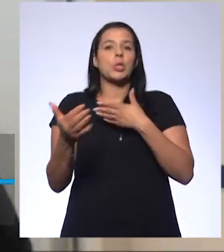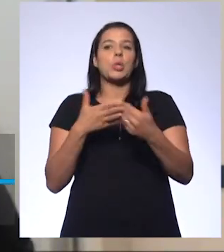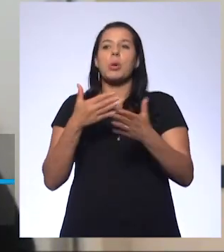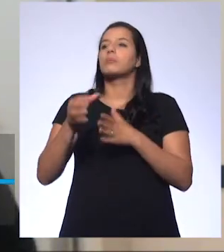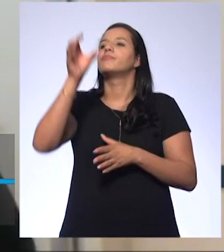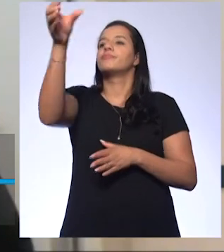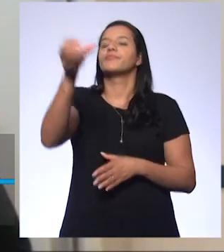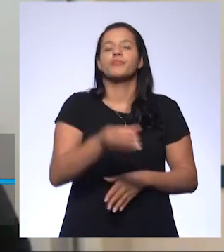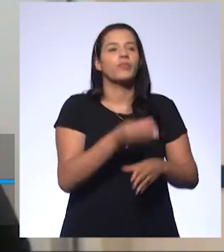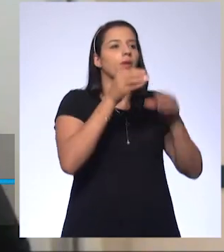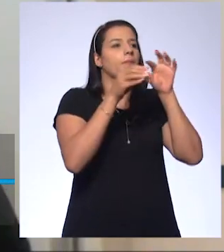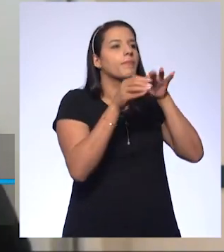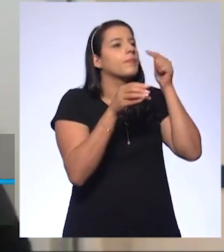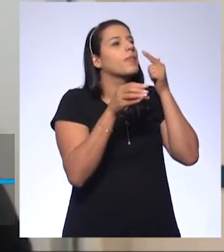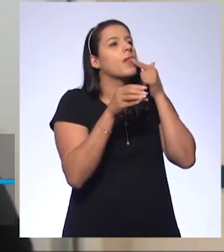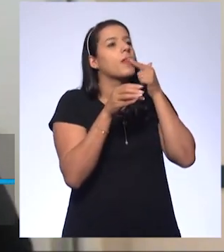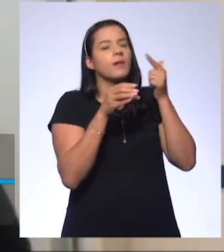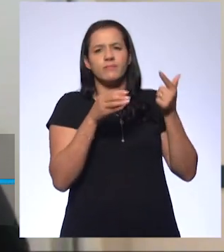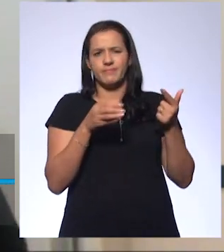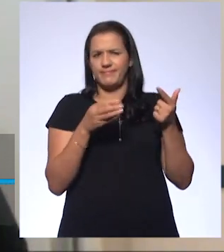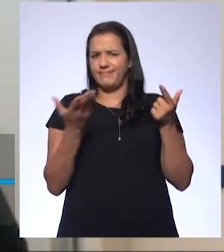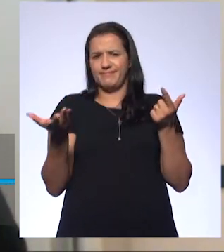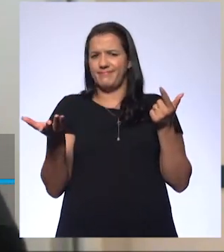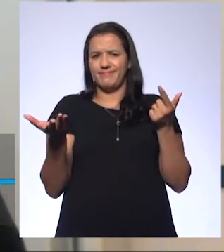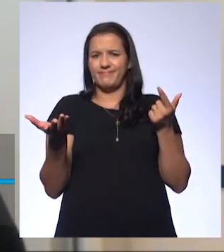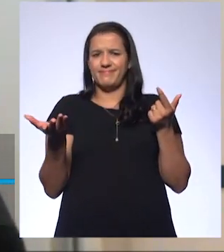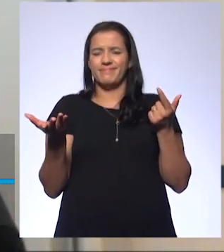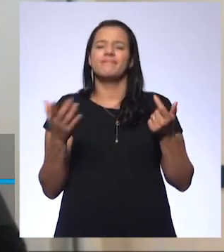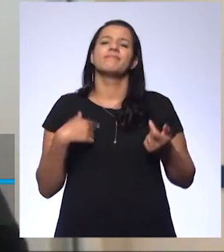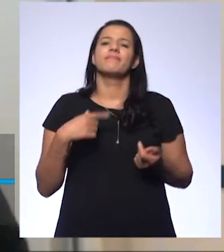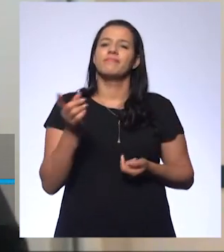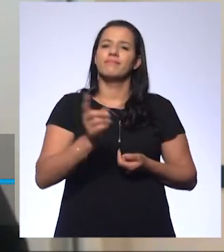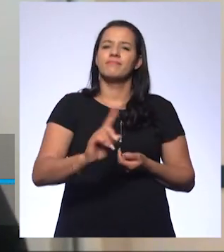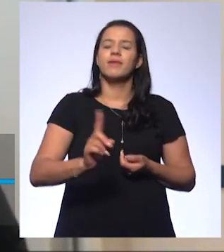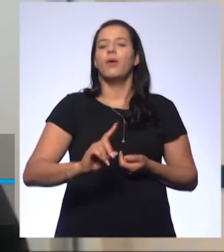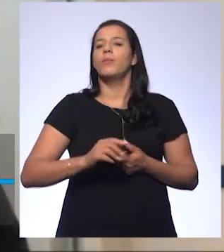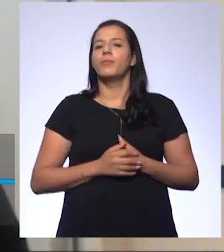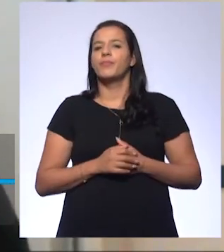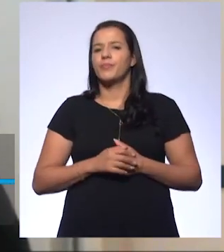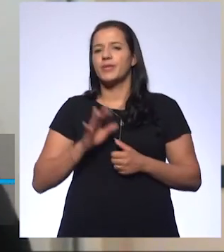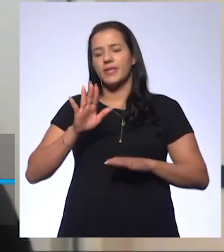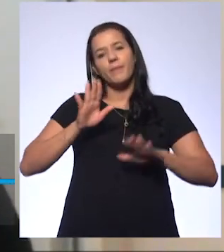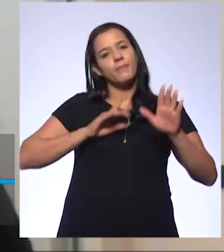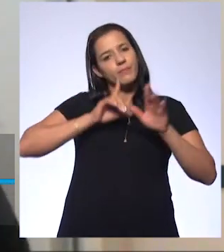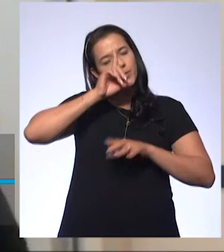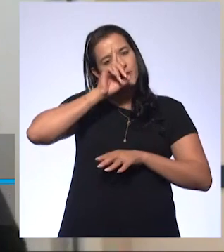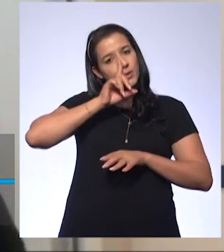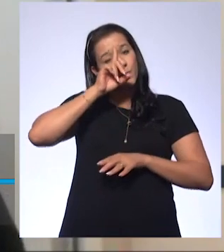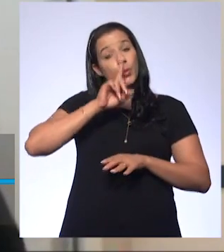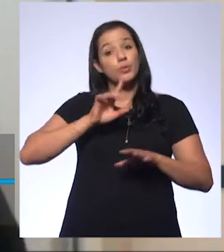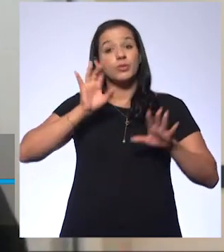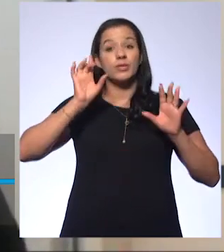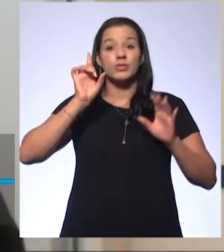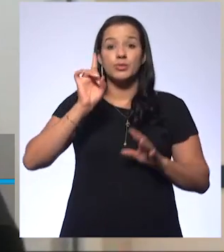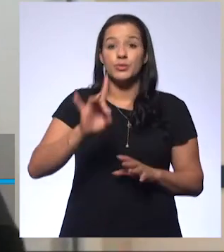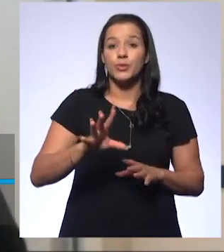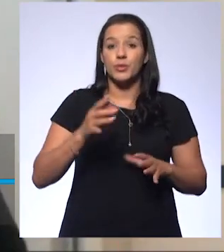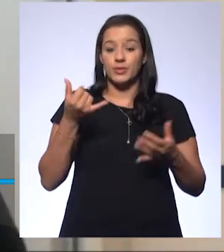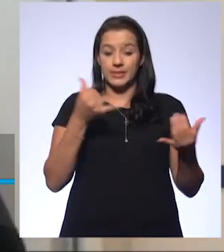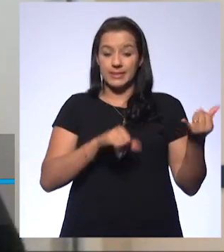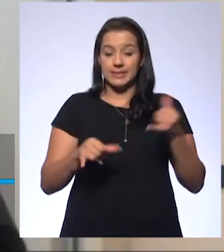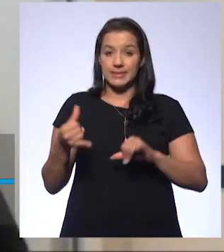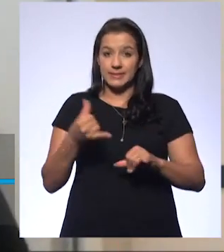estante e vou testar no paladar para saber se é ácido ou não, porque é extremamente perigoso. A em química,